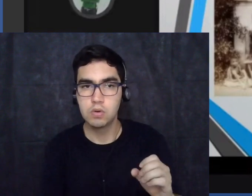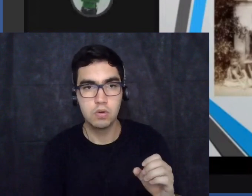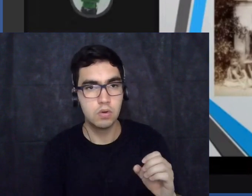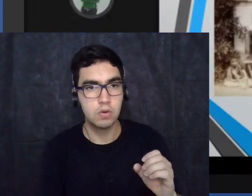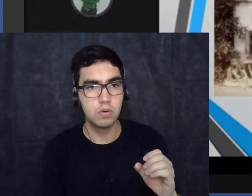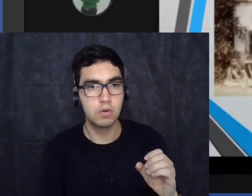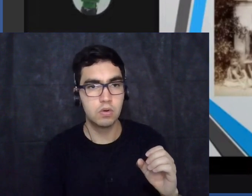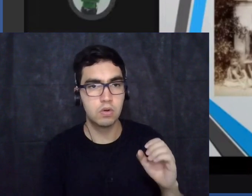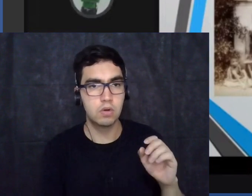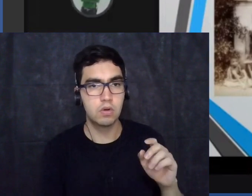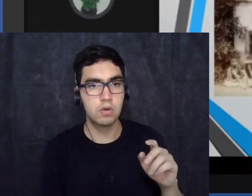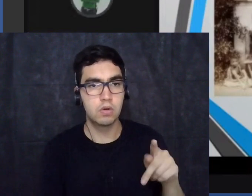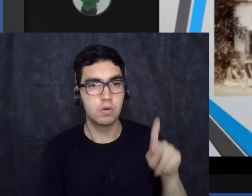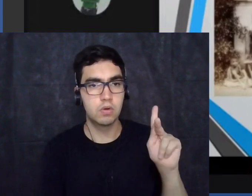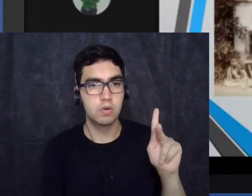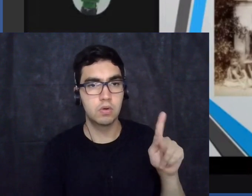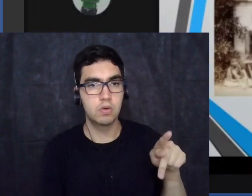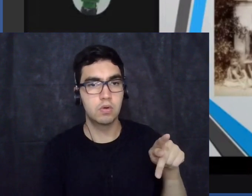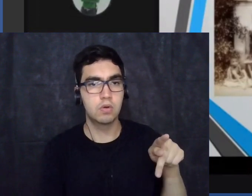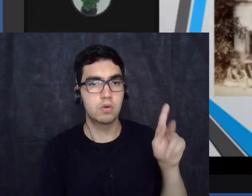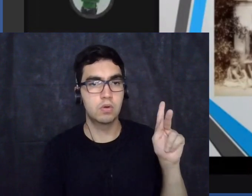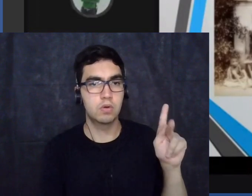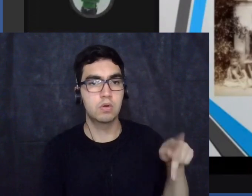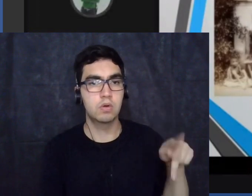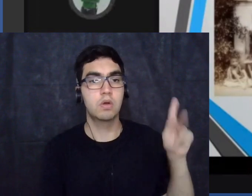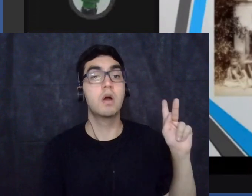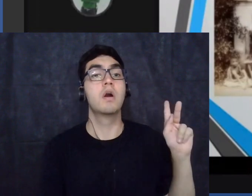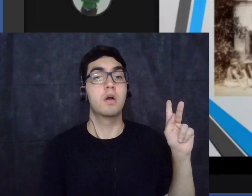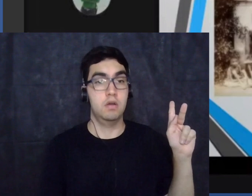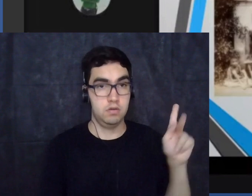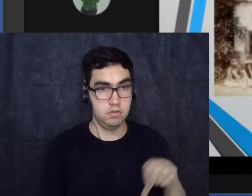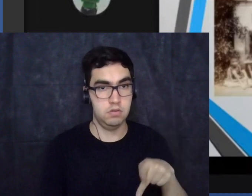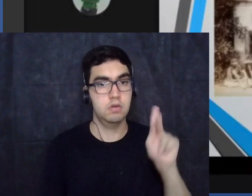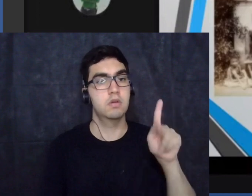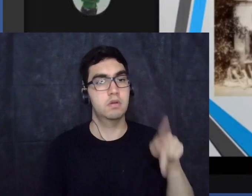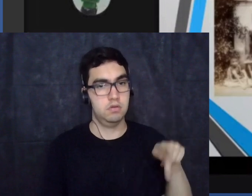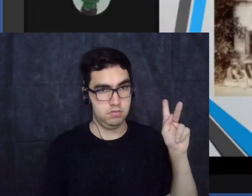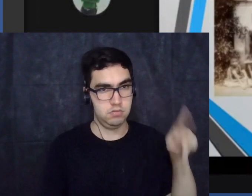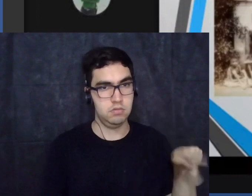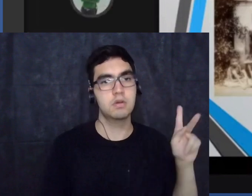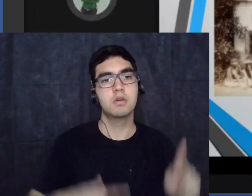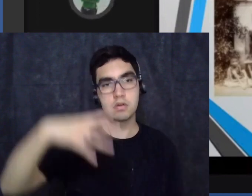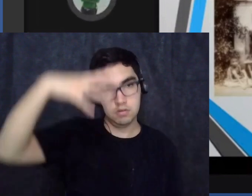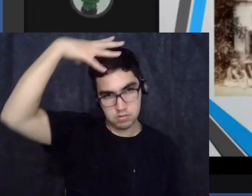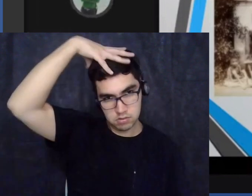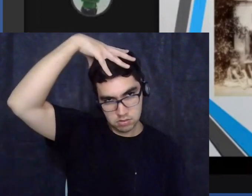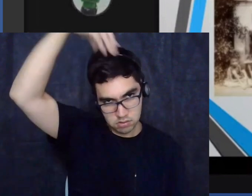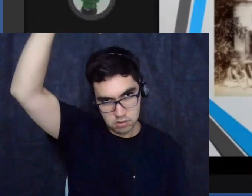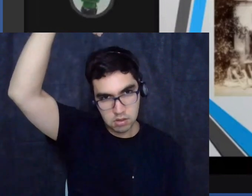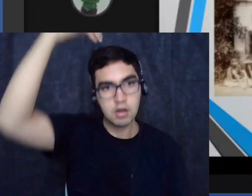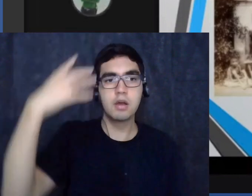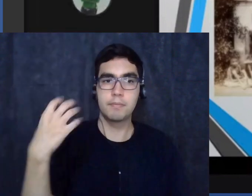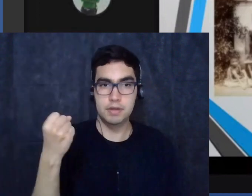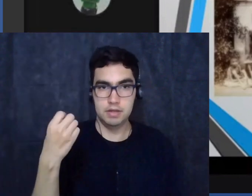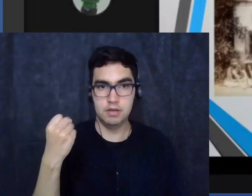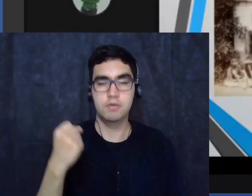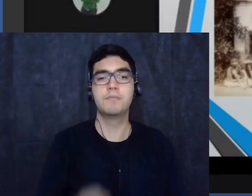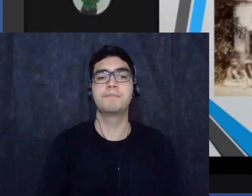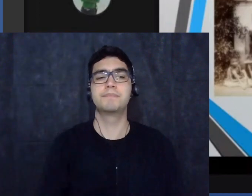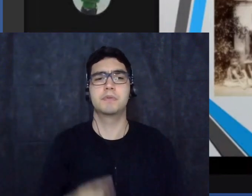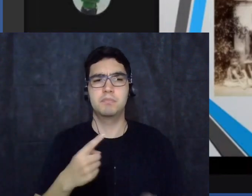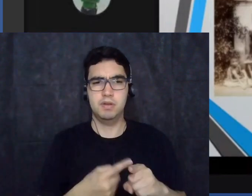ora quando lá nos Estados Unidos ouvimos a ideia de toda a vida negra importa